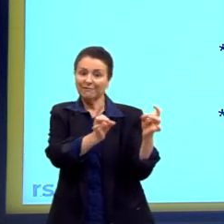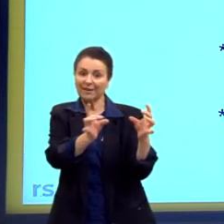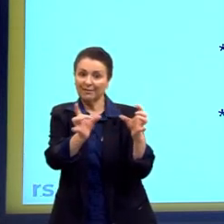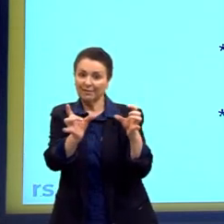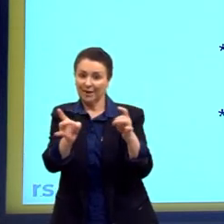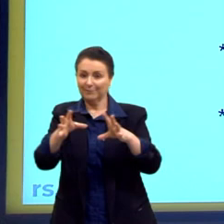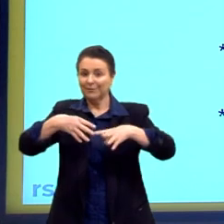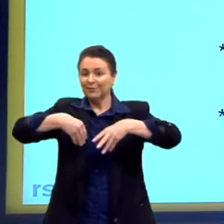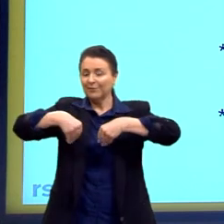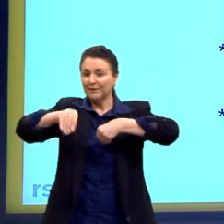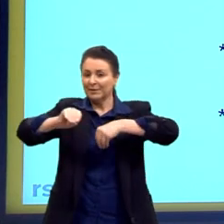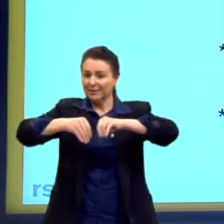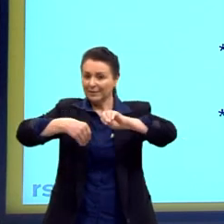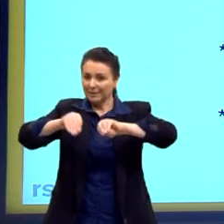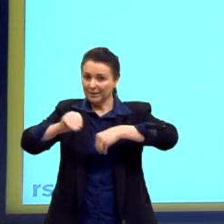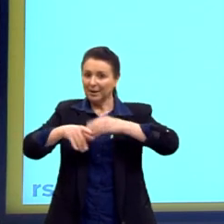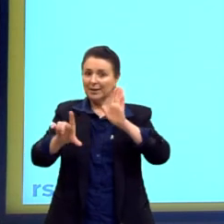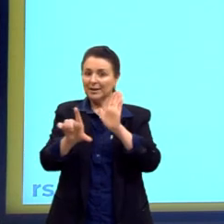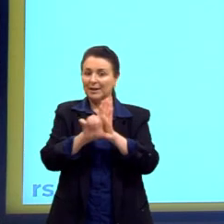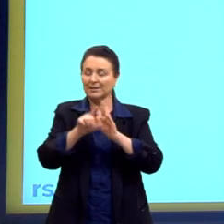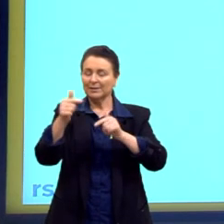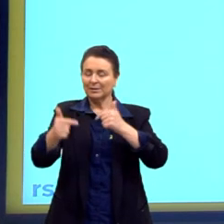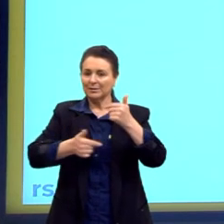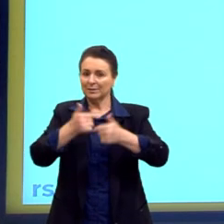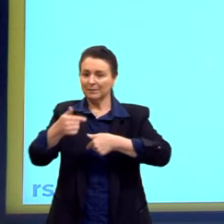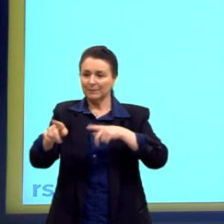as flexibilizações das leis trabalhistas.